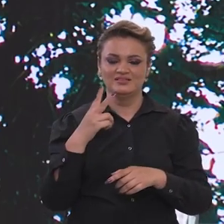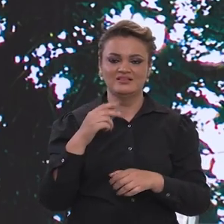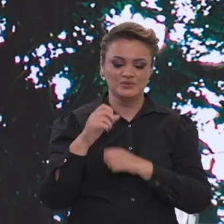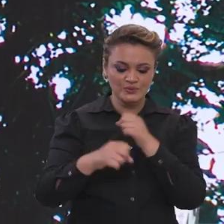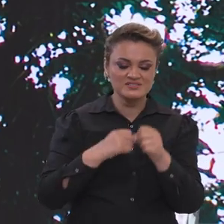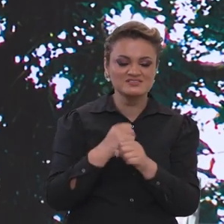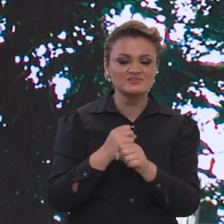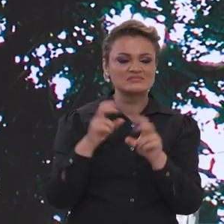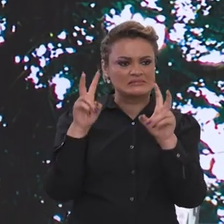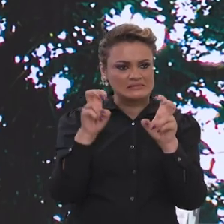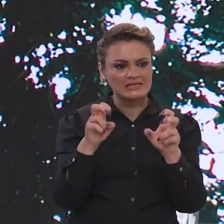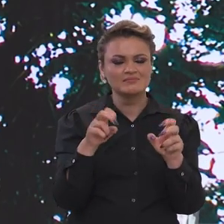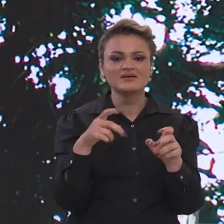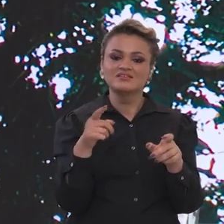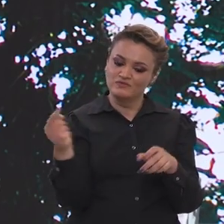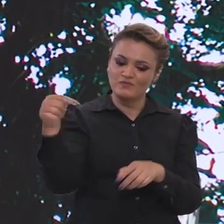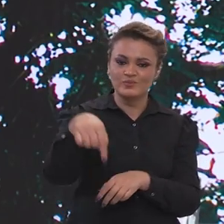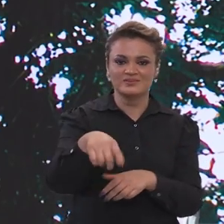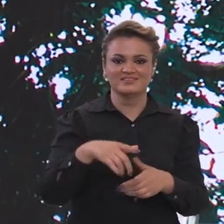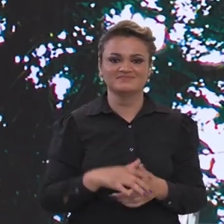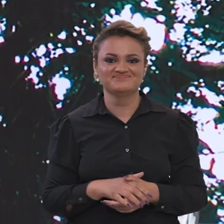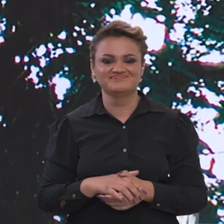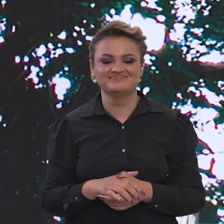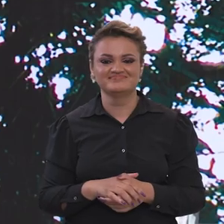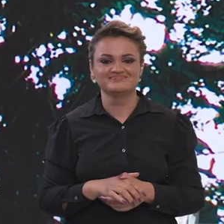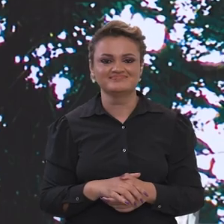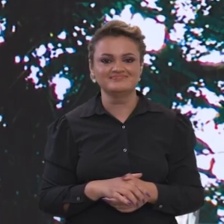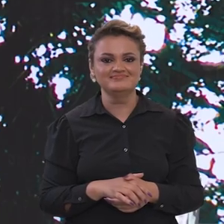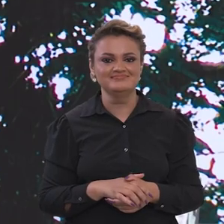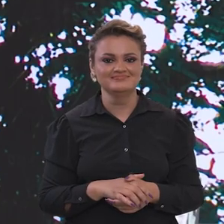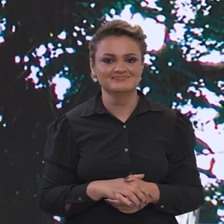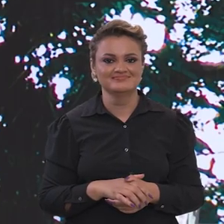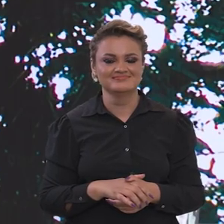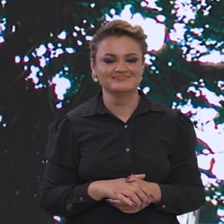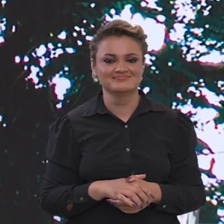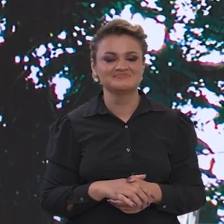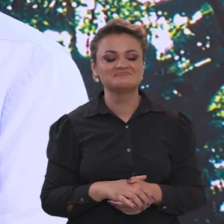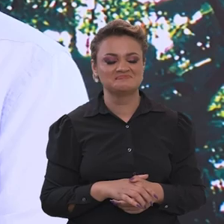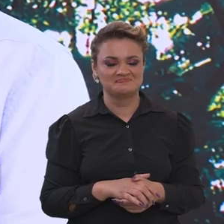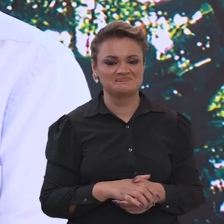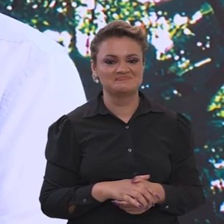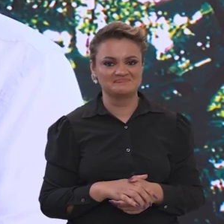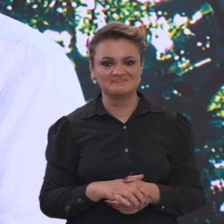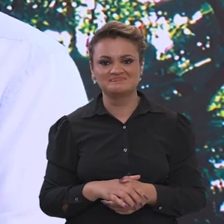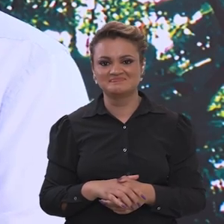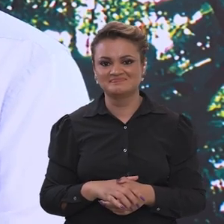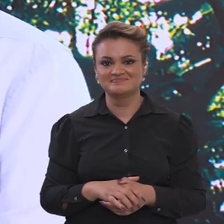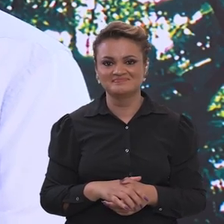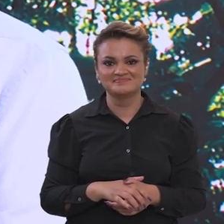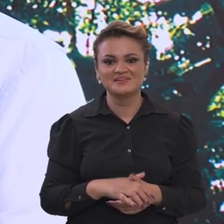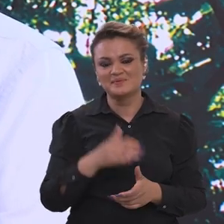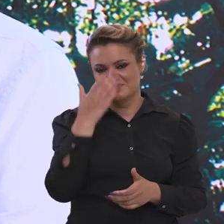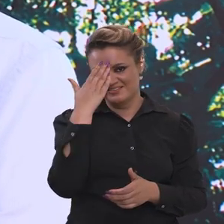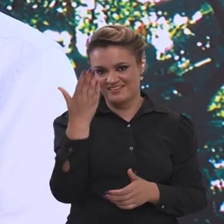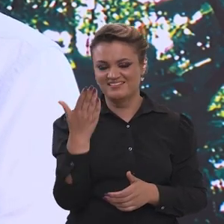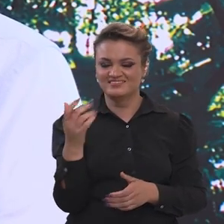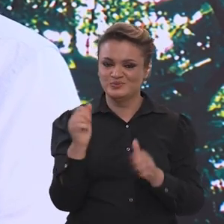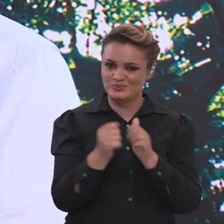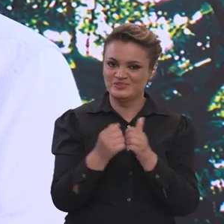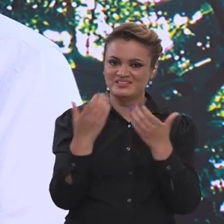se sentir motivada nesses dois anos a discutir a temática e voltar para a COP30. Olha, eu quero